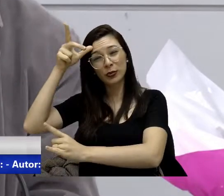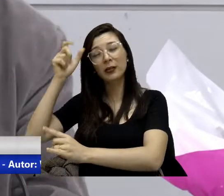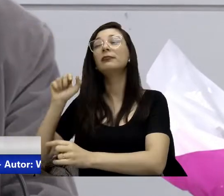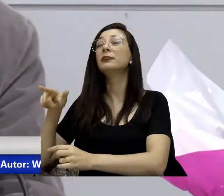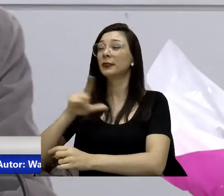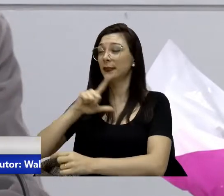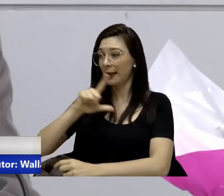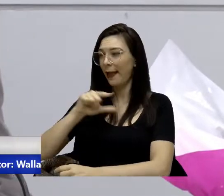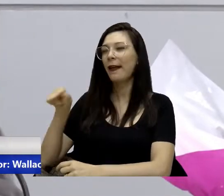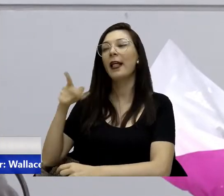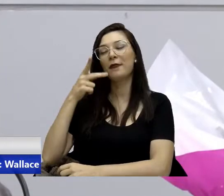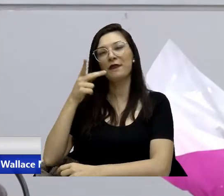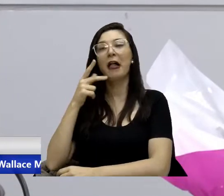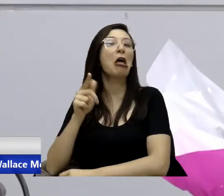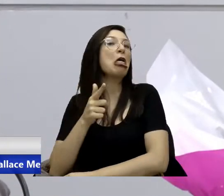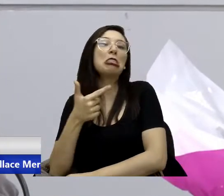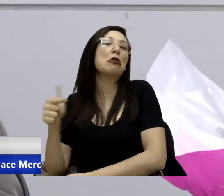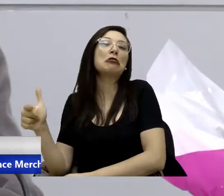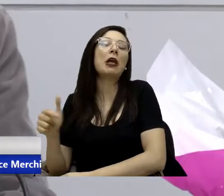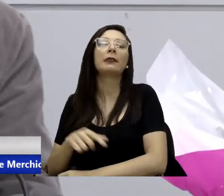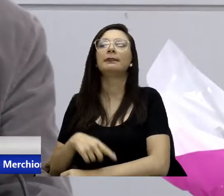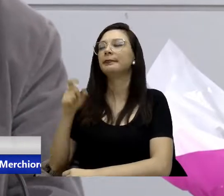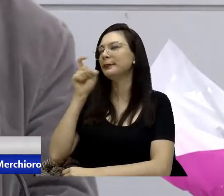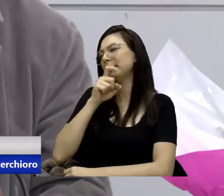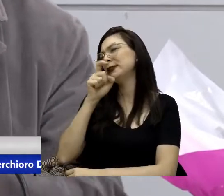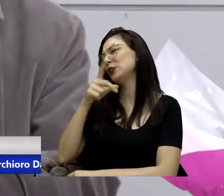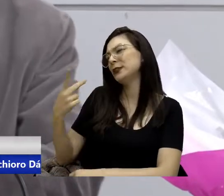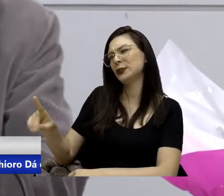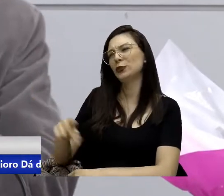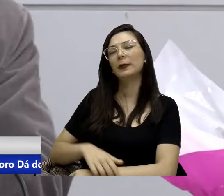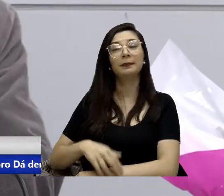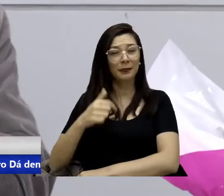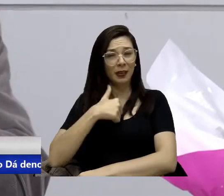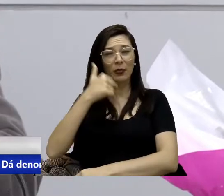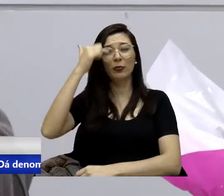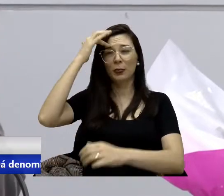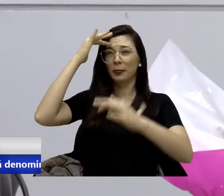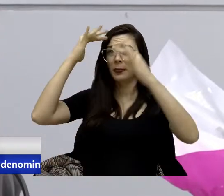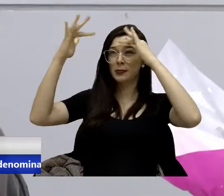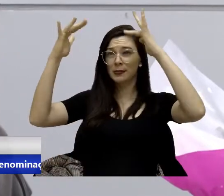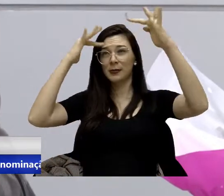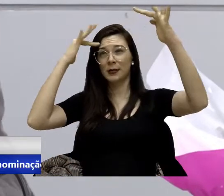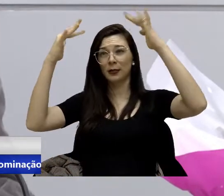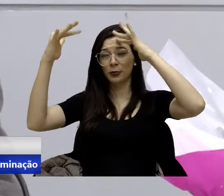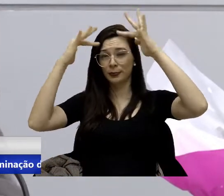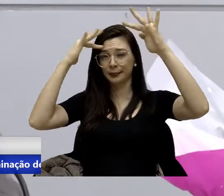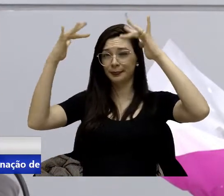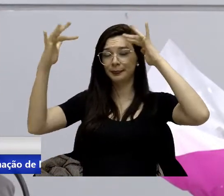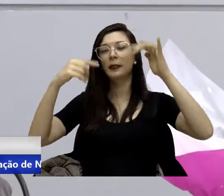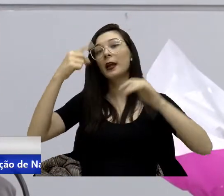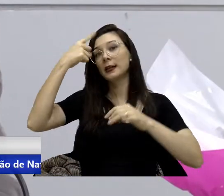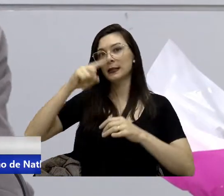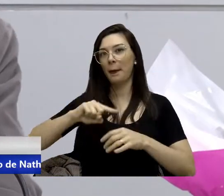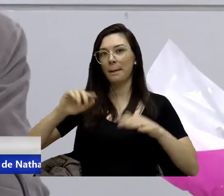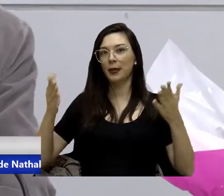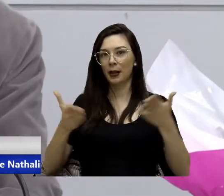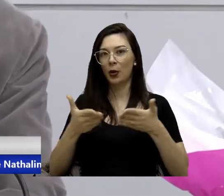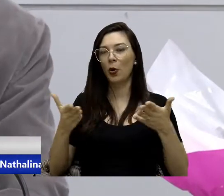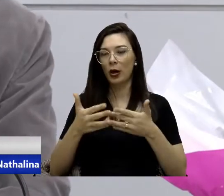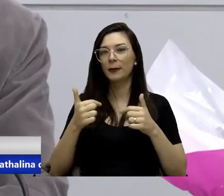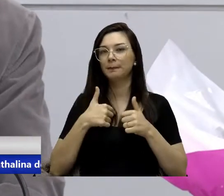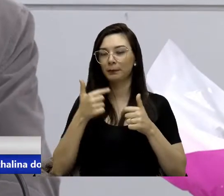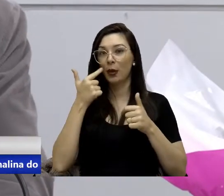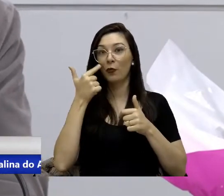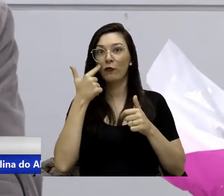fala. Aí eu fico pensando. Essa semana eu vi nas redes sociais